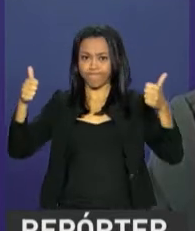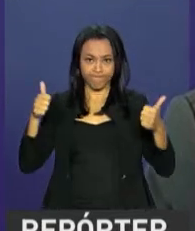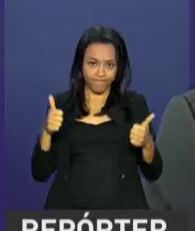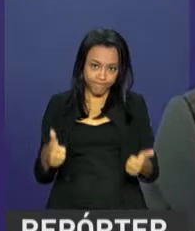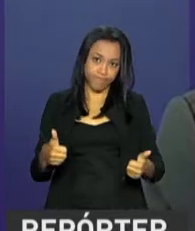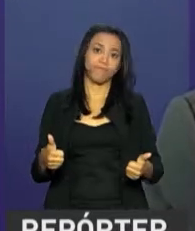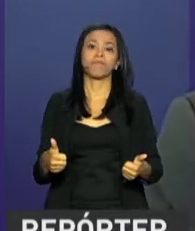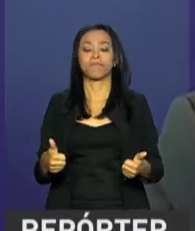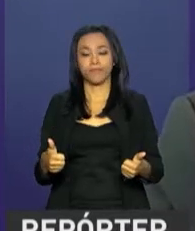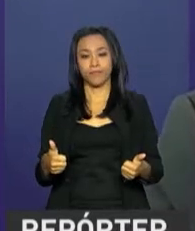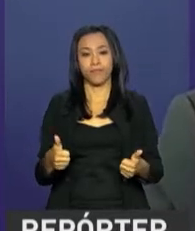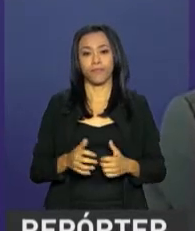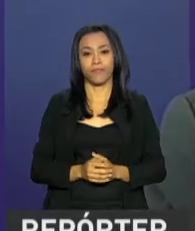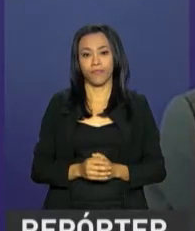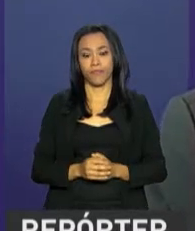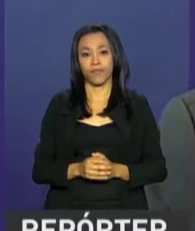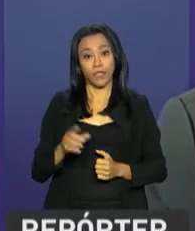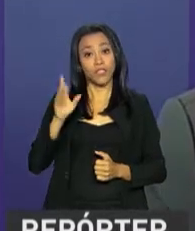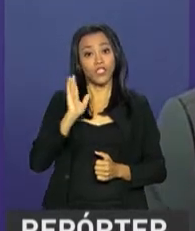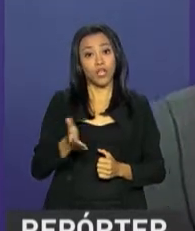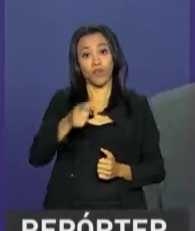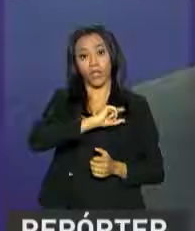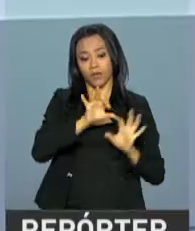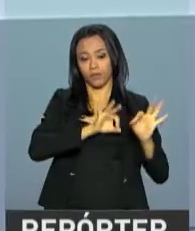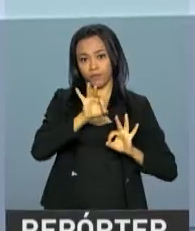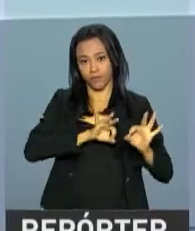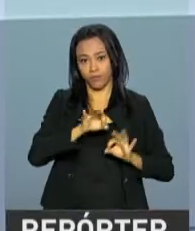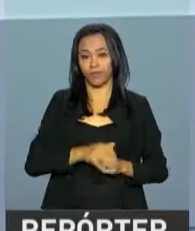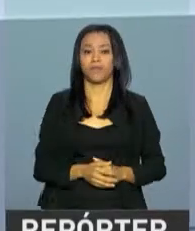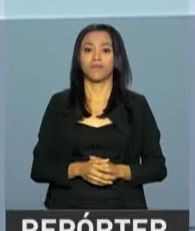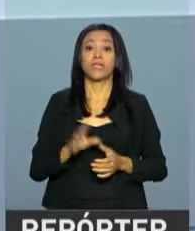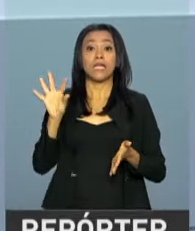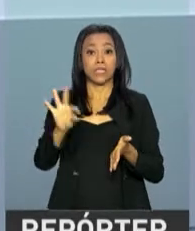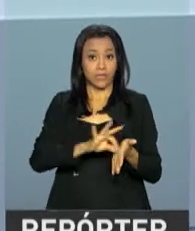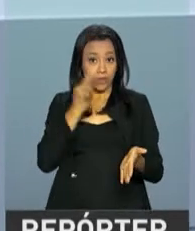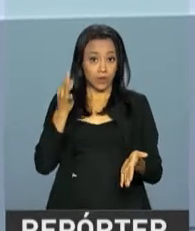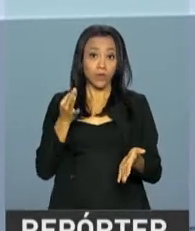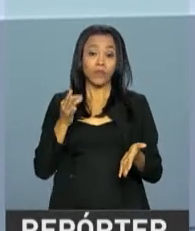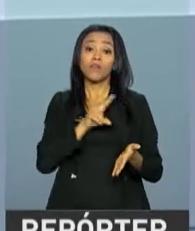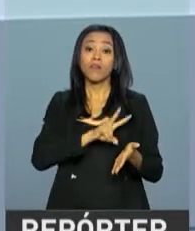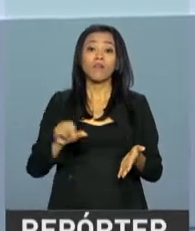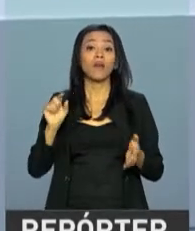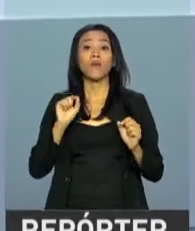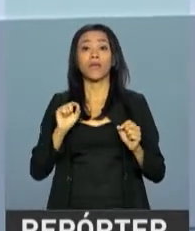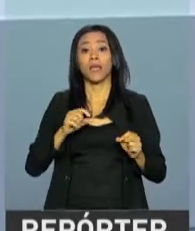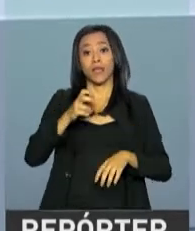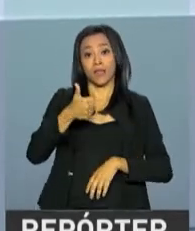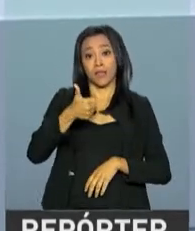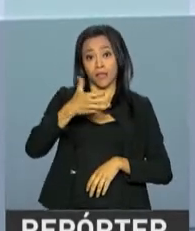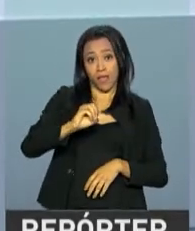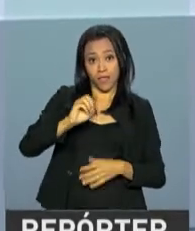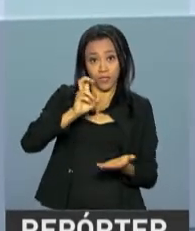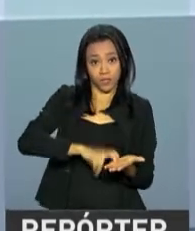a partir do que está planejado. As inscrições deverão ser feitas das 10 horas